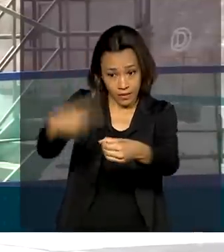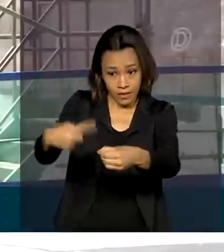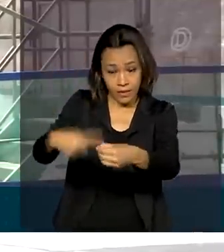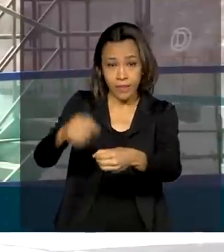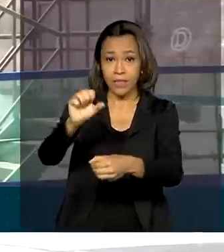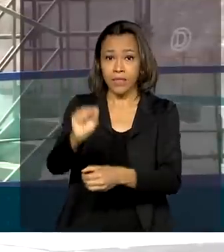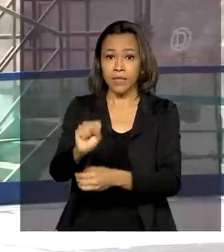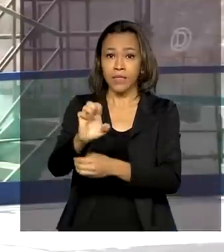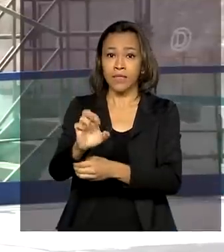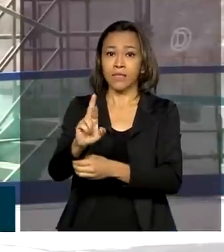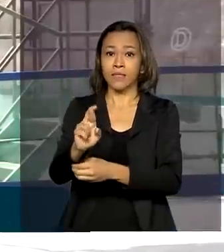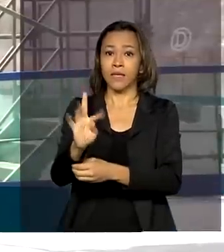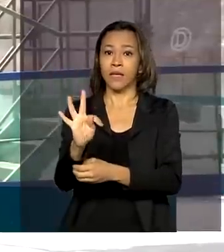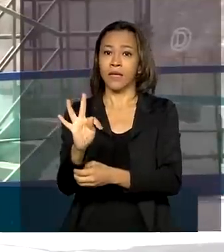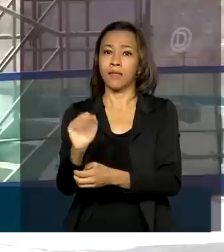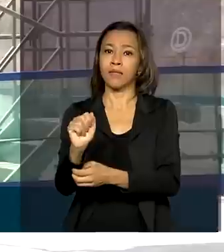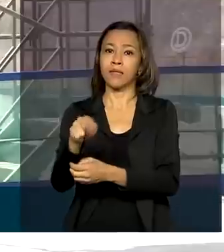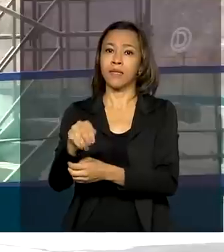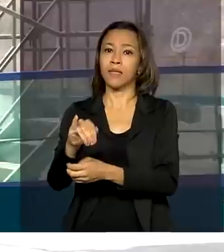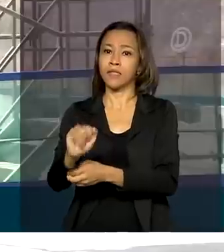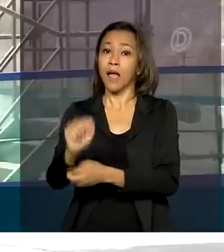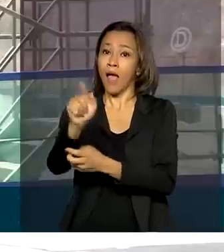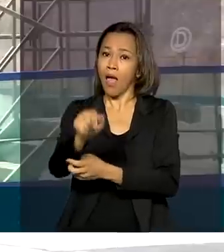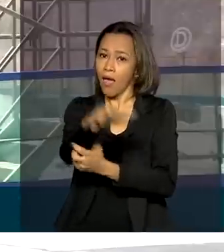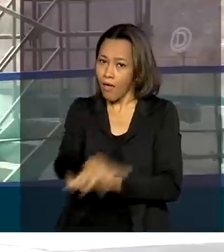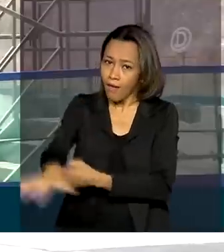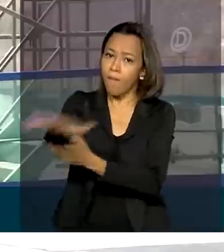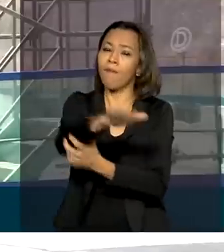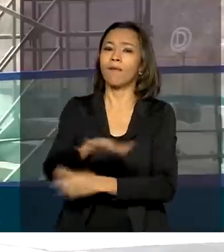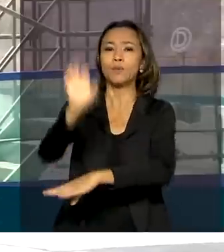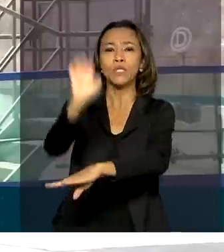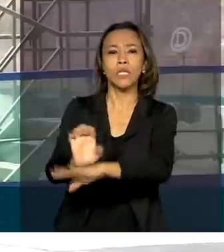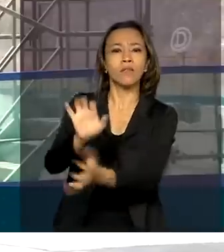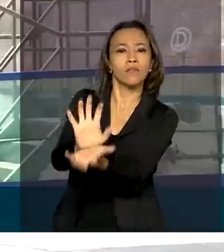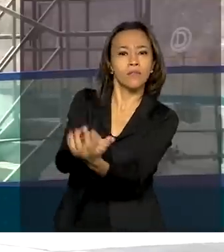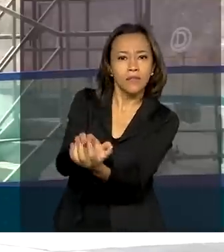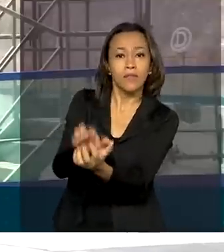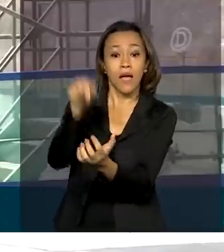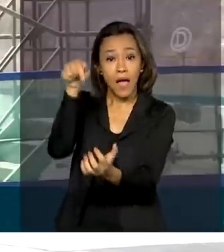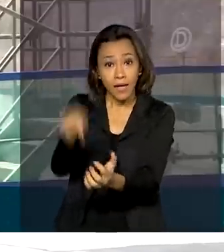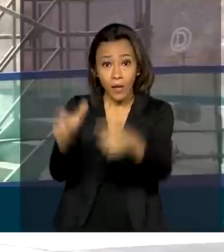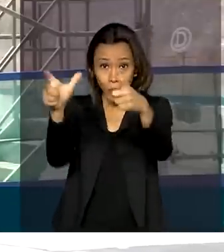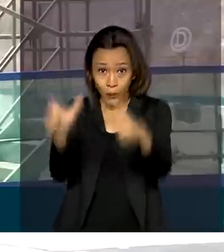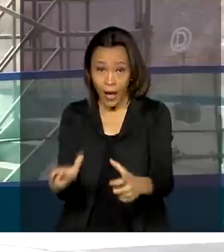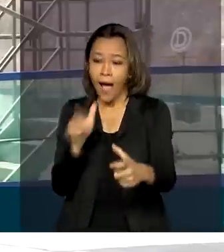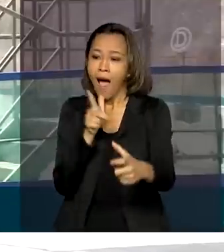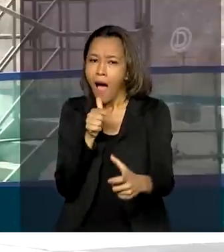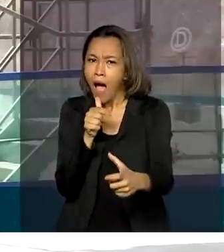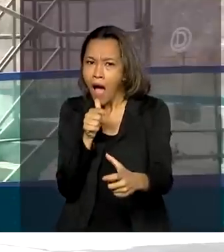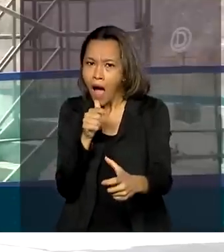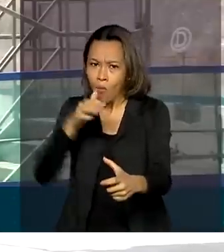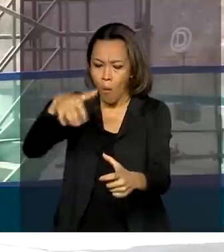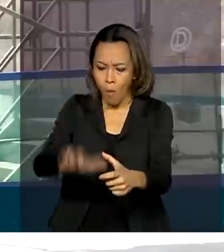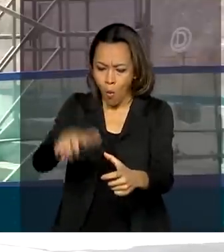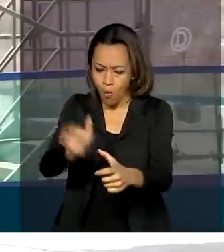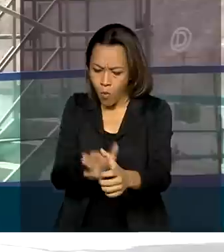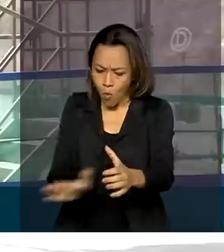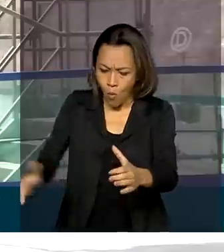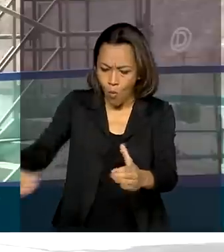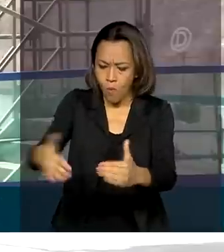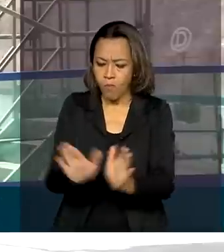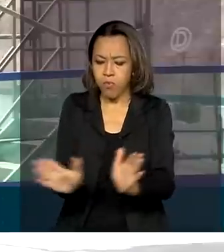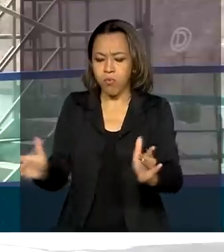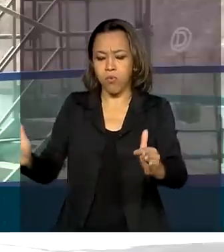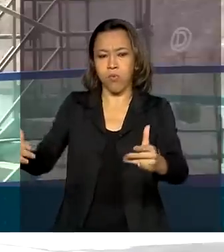fica no sertão pernambucano. Aqui é uma obra de uma estação de bombeamento de água, que faz parte do projeto de transposição